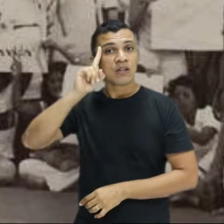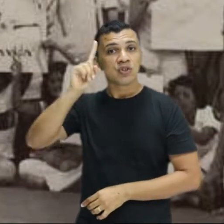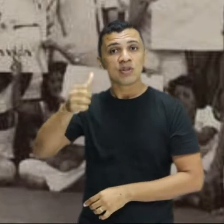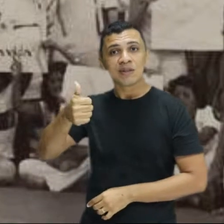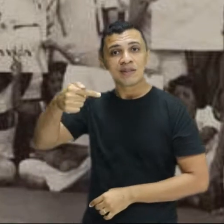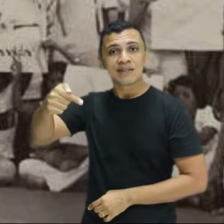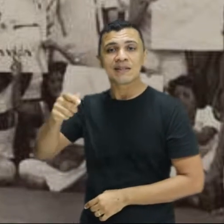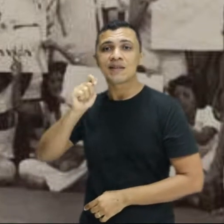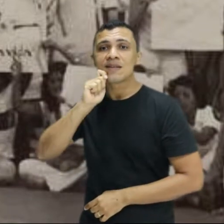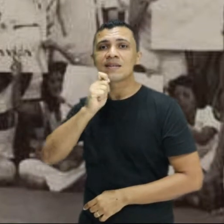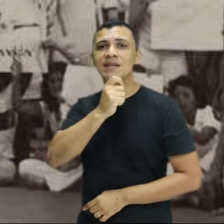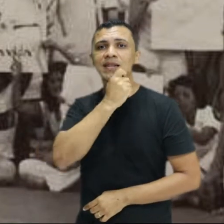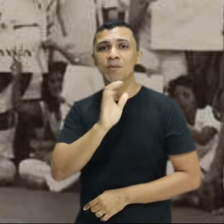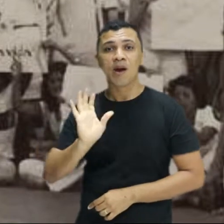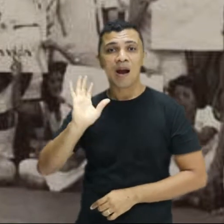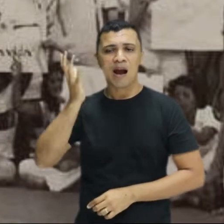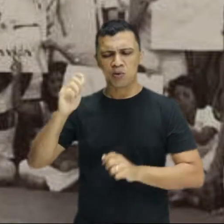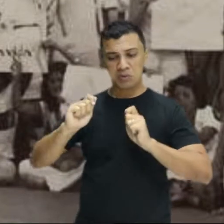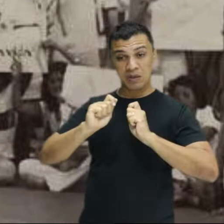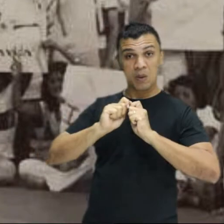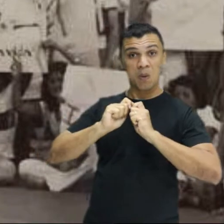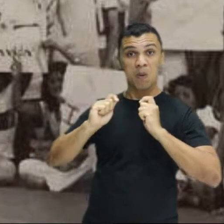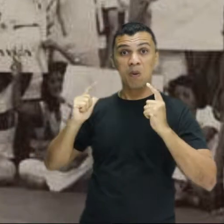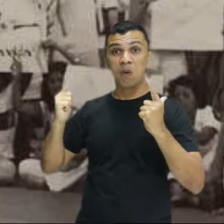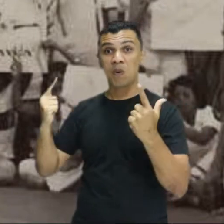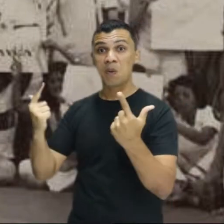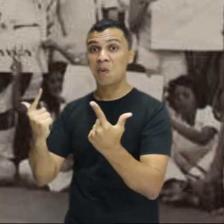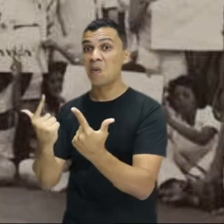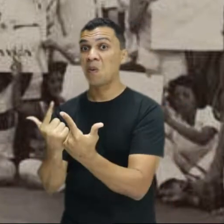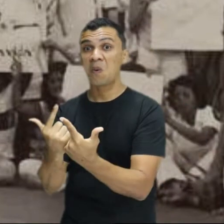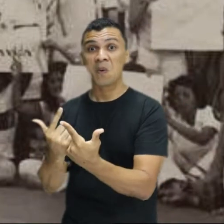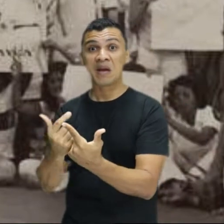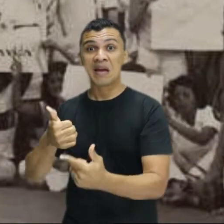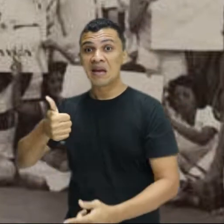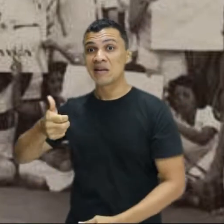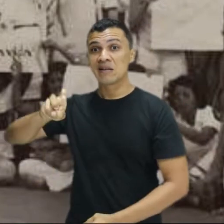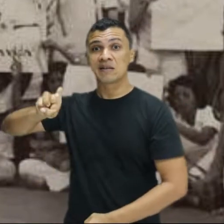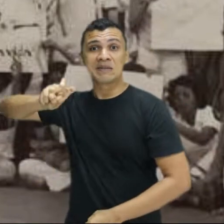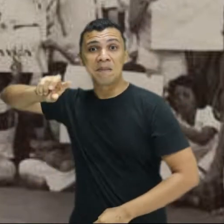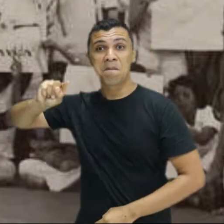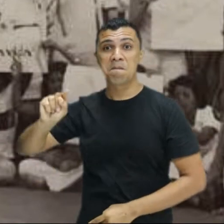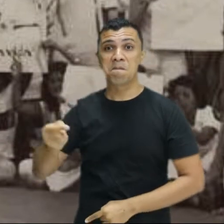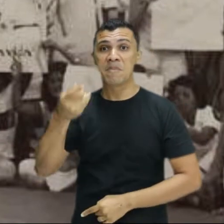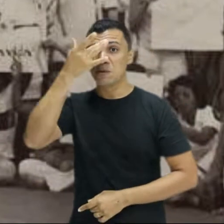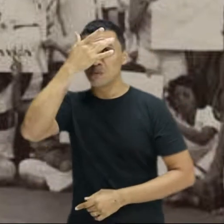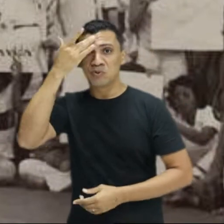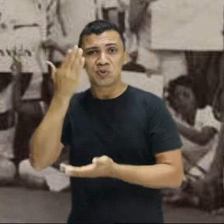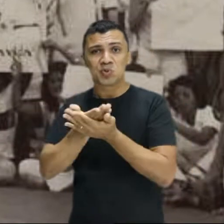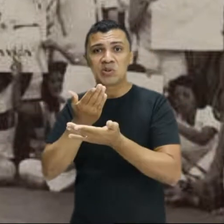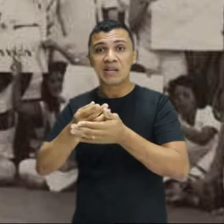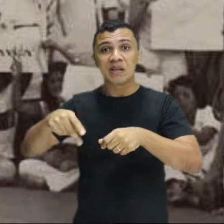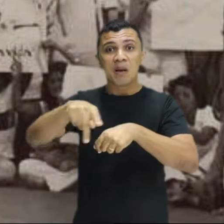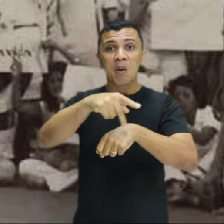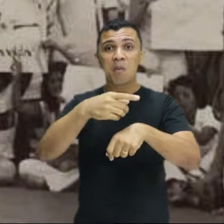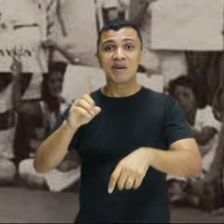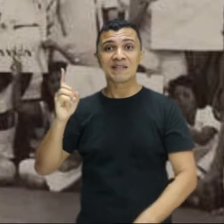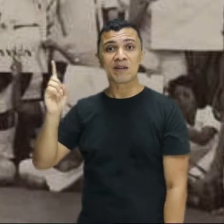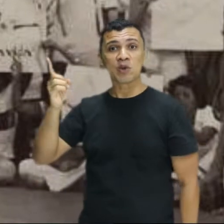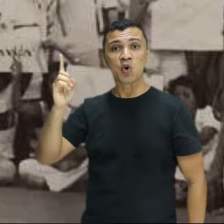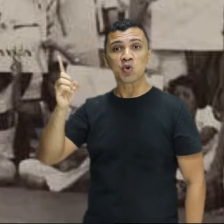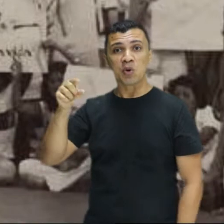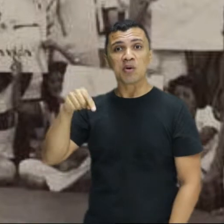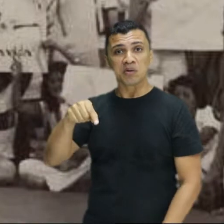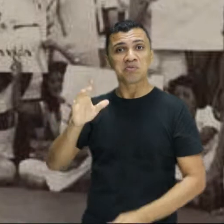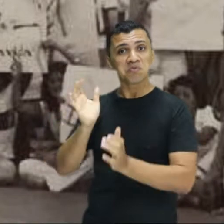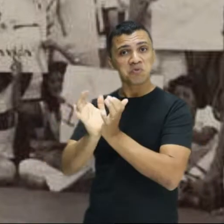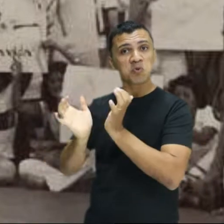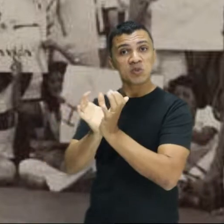setembro, ocorreu uma assembleia estudantil com mais de 15 mil estudantes na Praça Deodoro, lá no centro